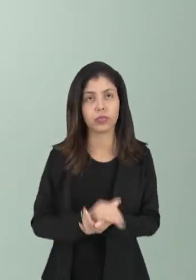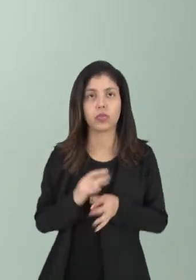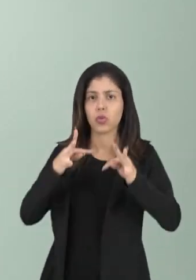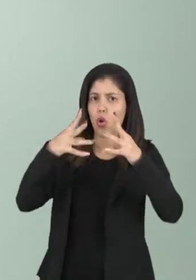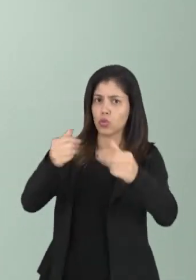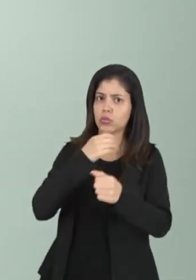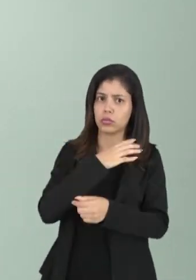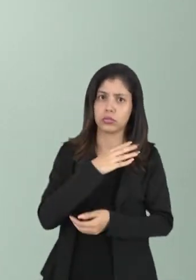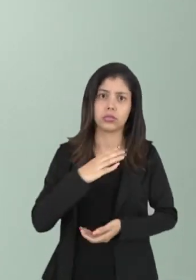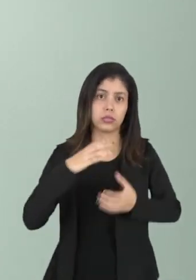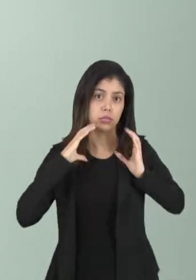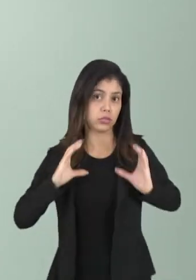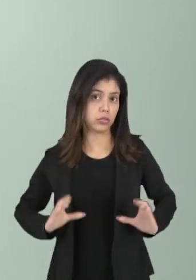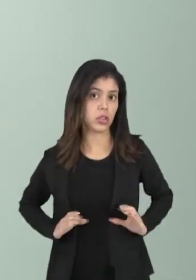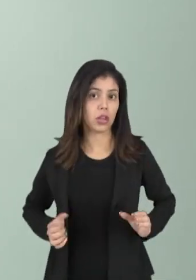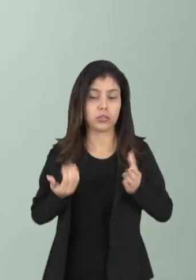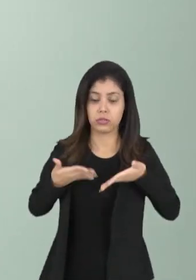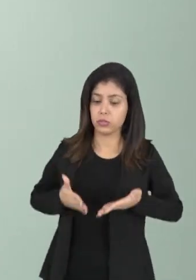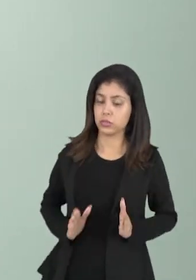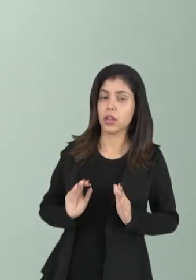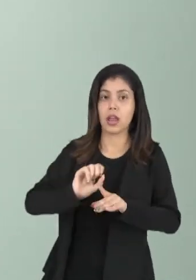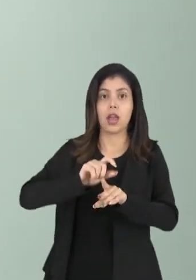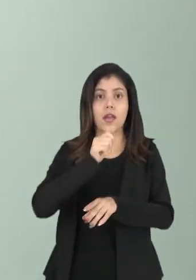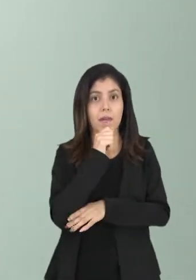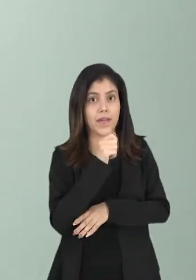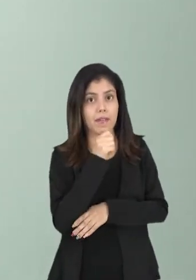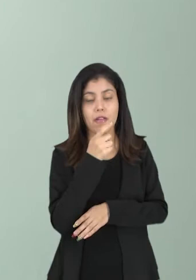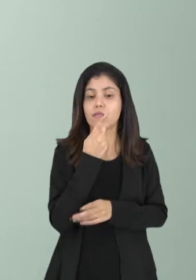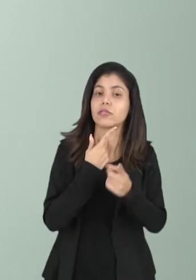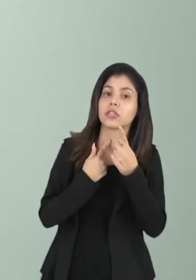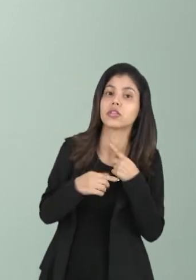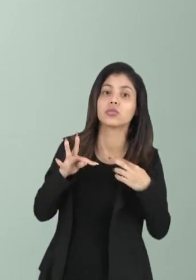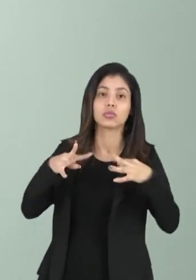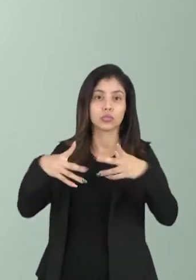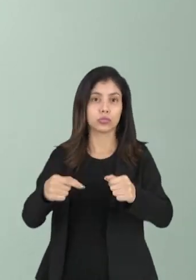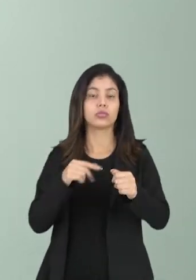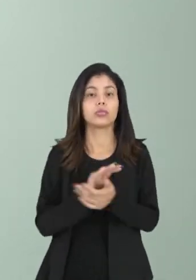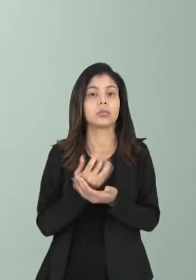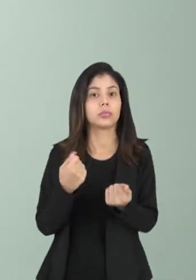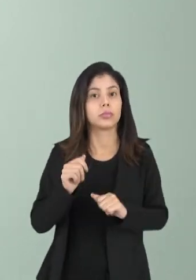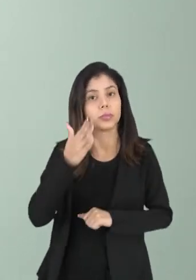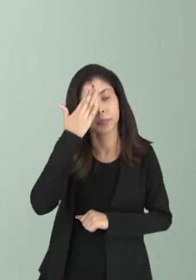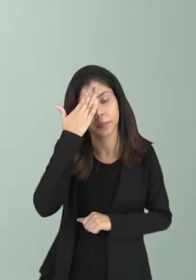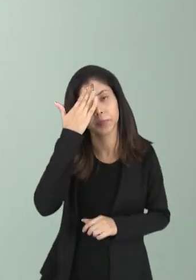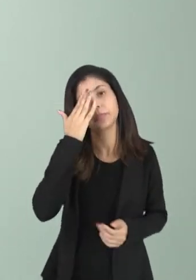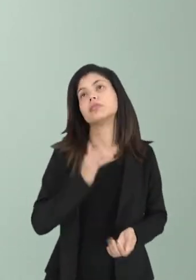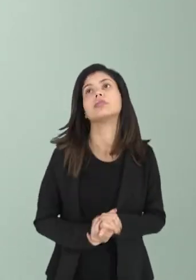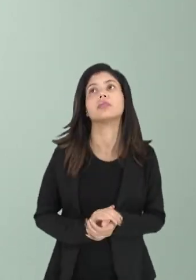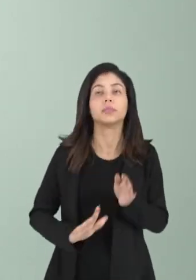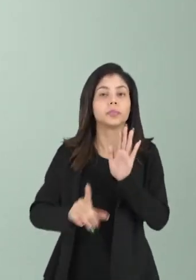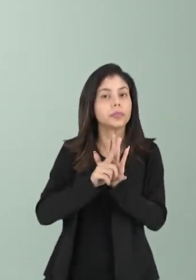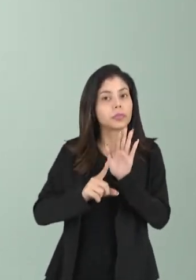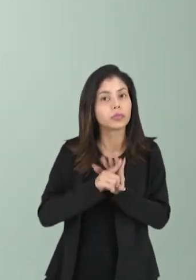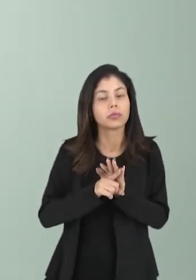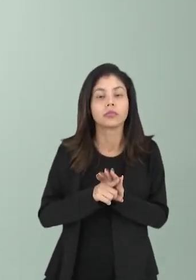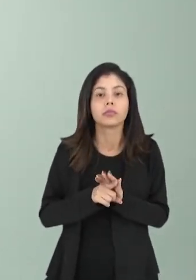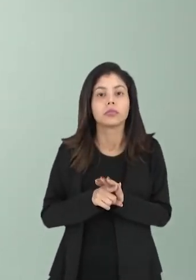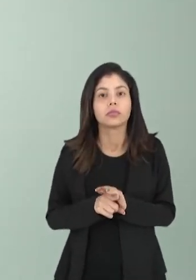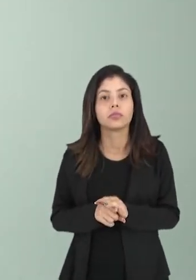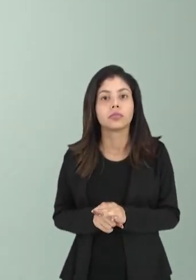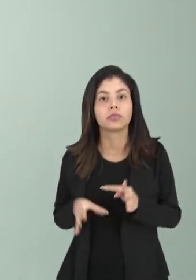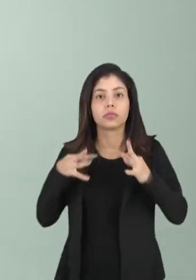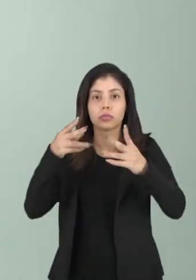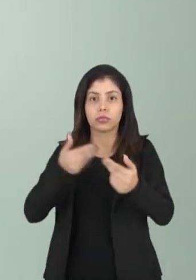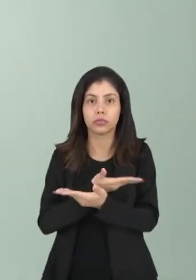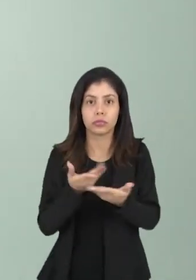todos os cidadãos que nascem, embora não sendo a vontade de todos, tem que entender que essas leis servem para todos